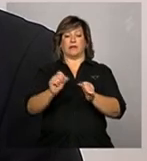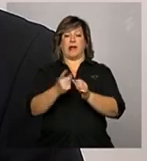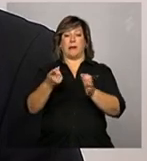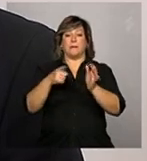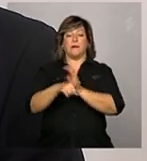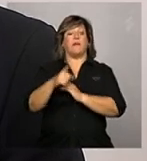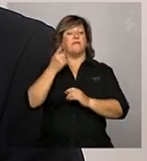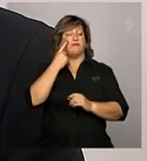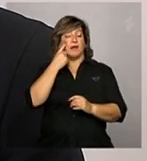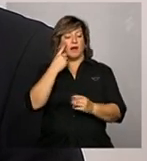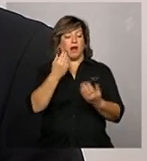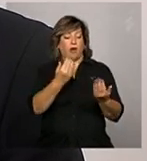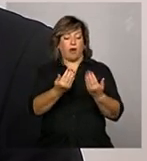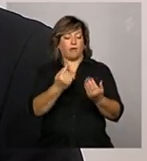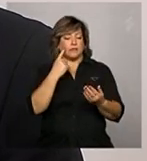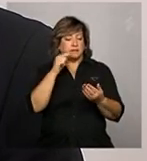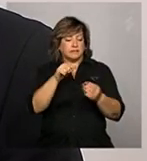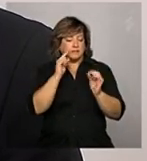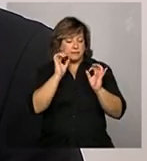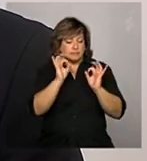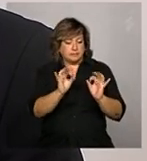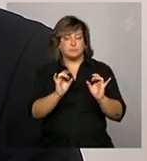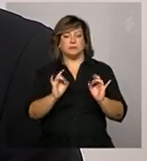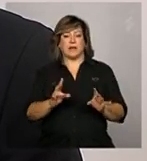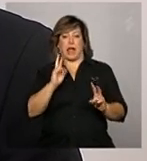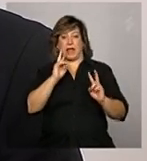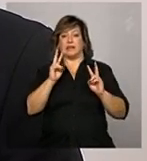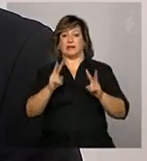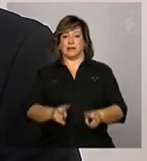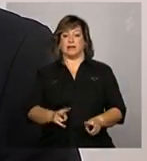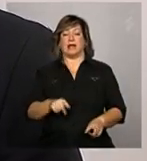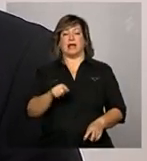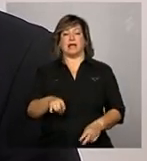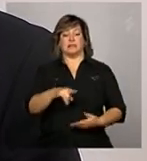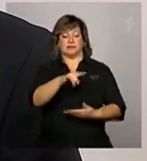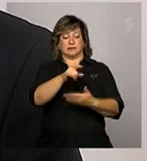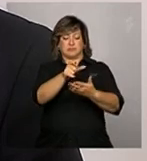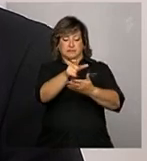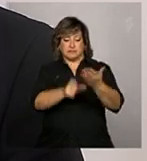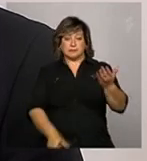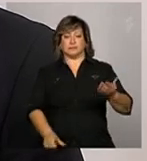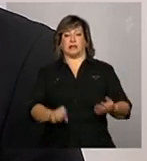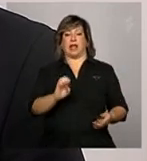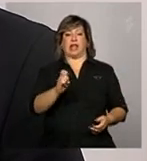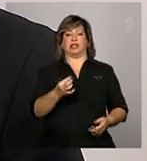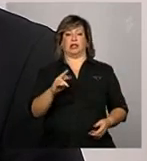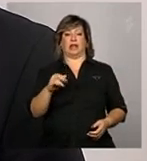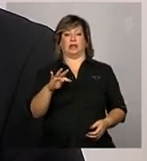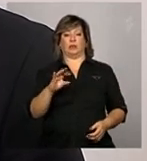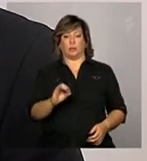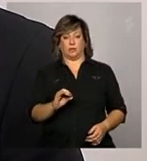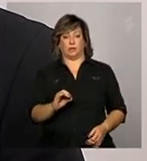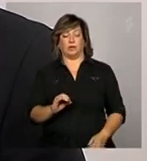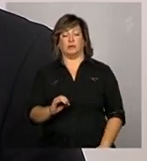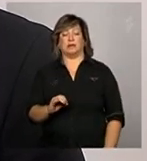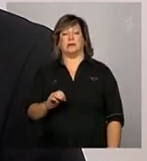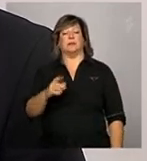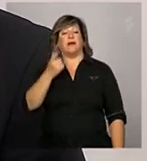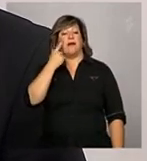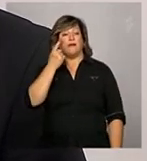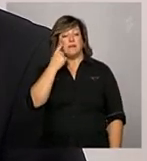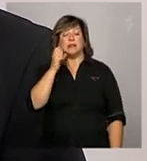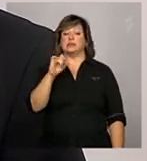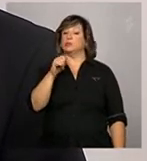conferência bem atenta a esse extrato para ver se não há alguma outra parcela